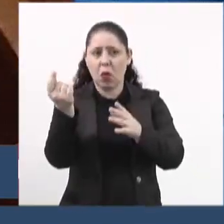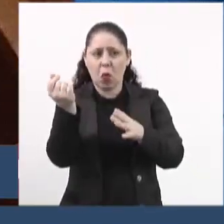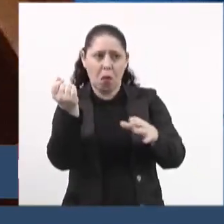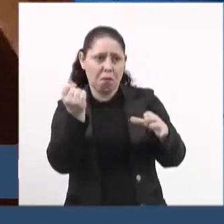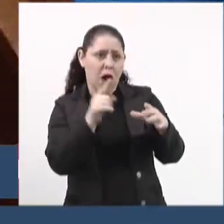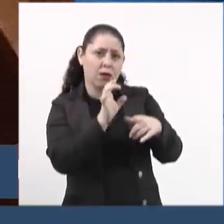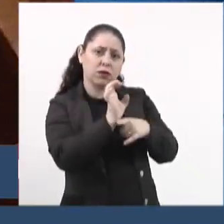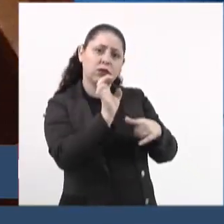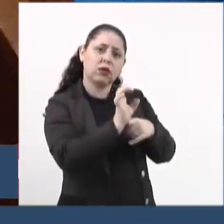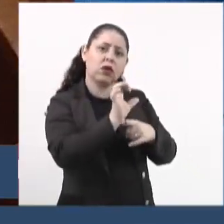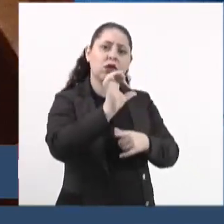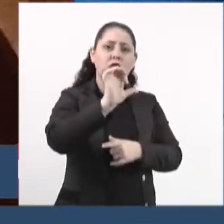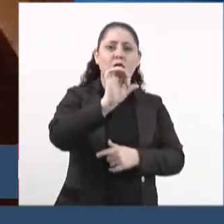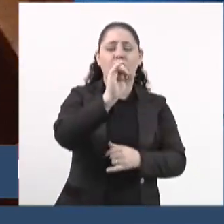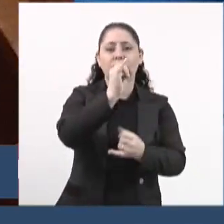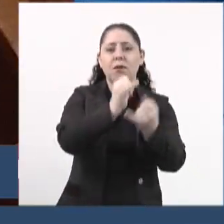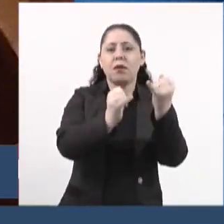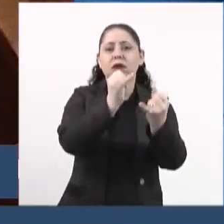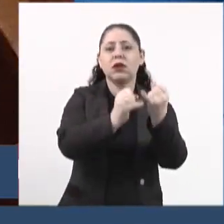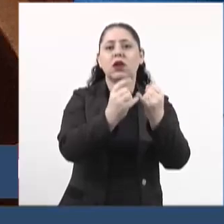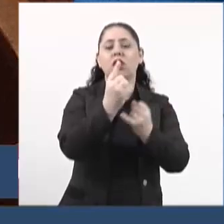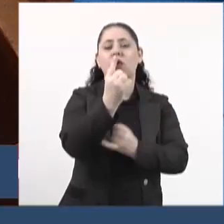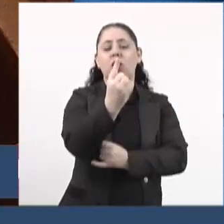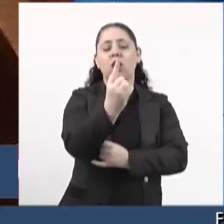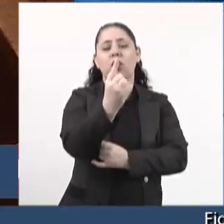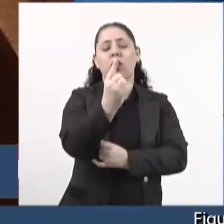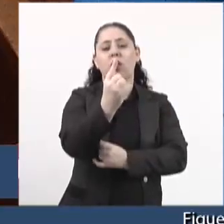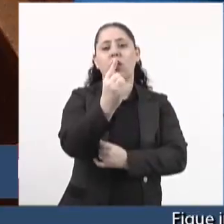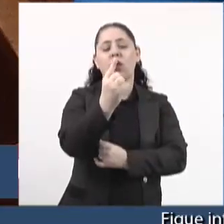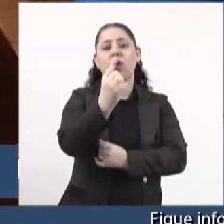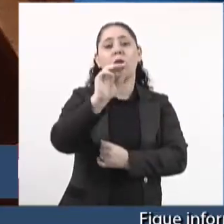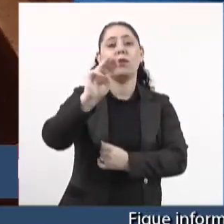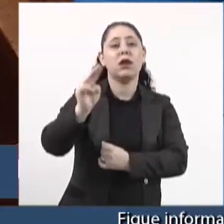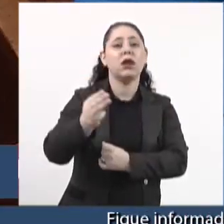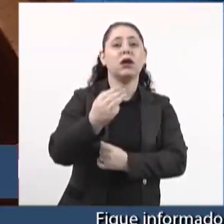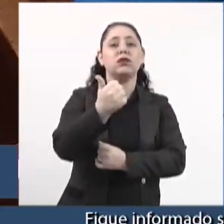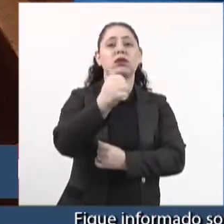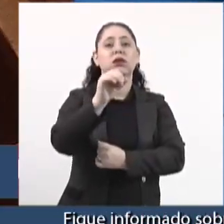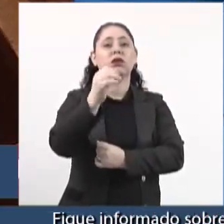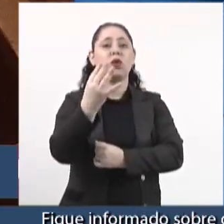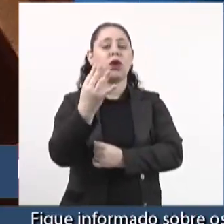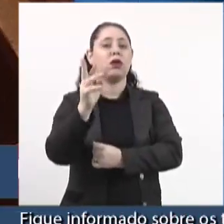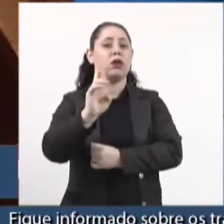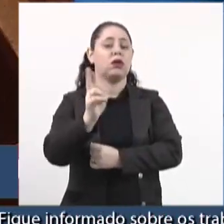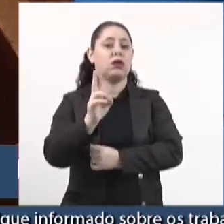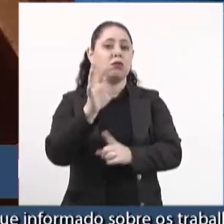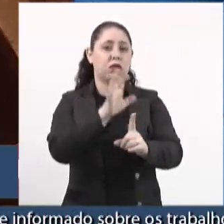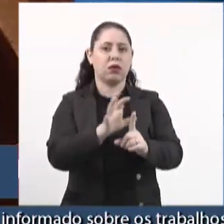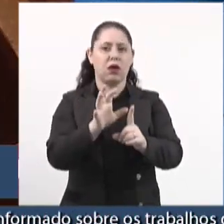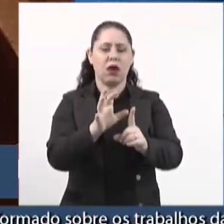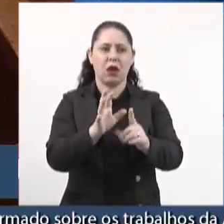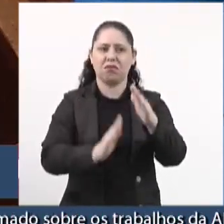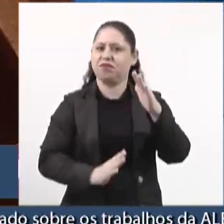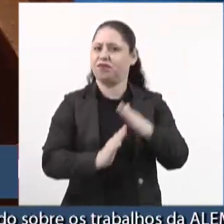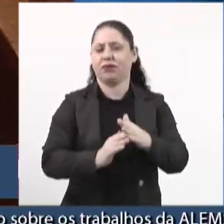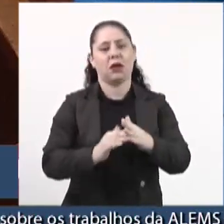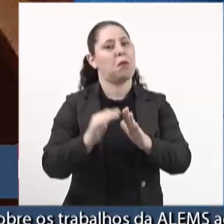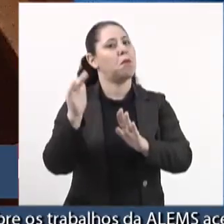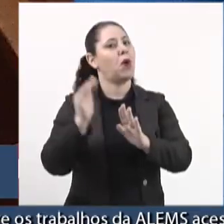o Estado nove parcelas de 1 milhão e 104. Não é suficiente. O impacto que o Estado fala que está fazendo uma hora,